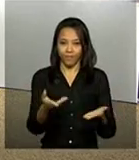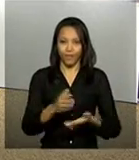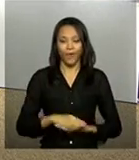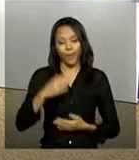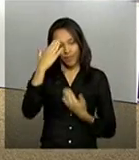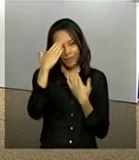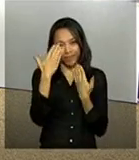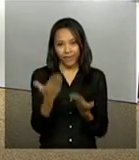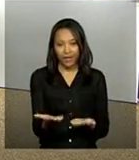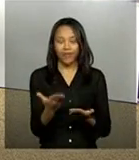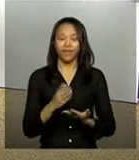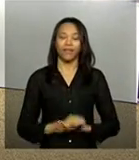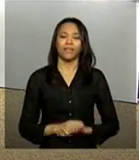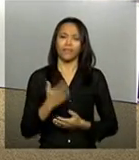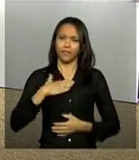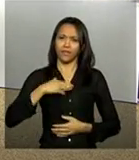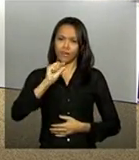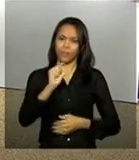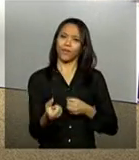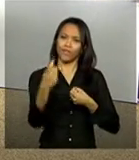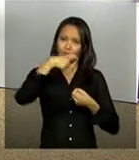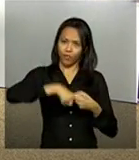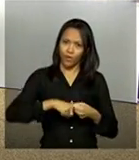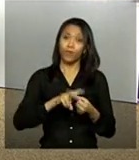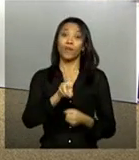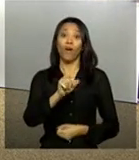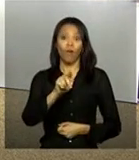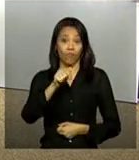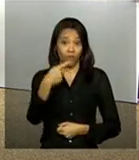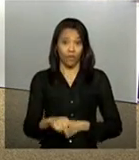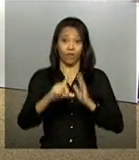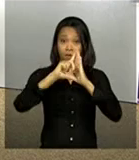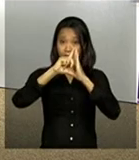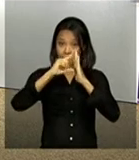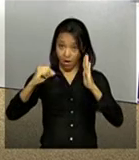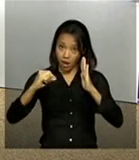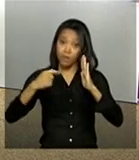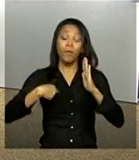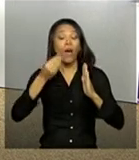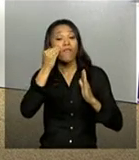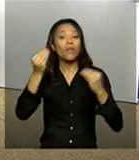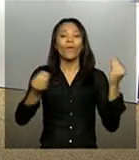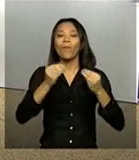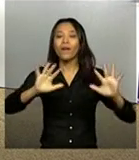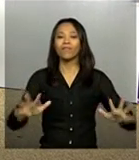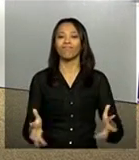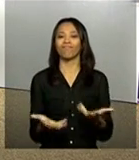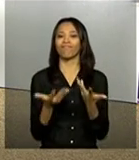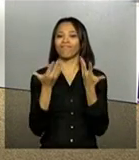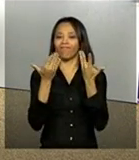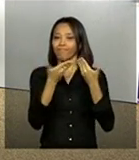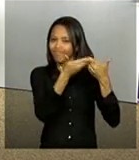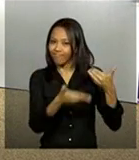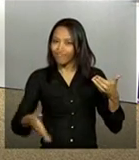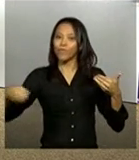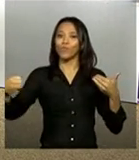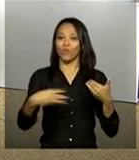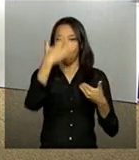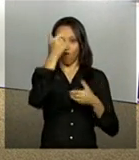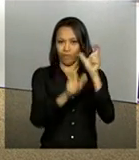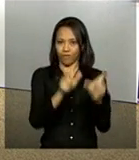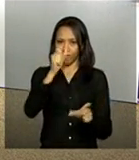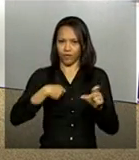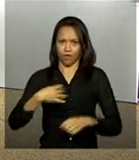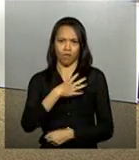Obrigada, Luana! E daqui a pouco a gente volta ao vivo ao Palácio do Planalto para acompanhar a cerimônia de apresentação dos novos oficiais